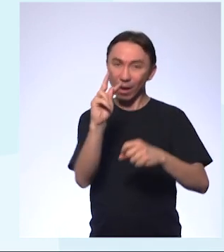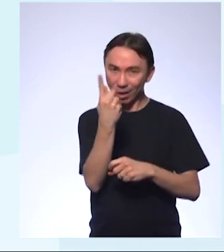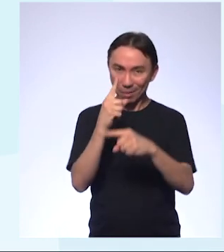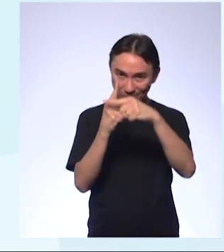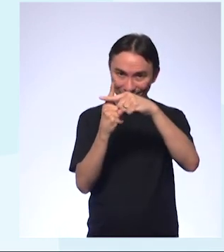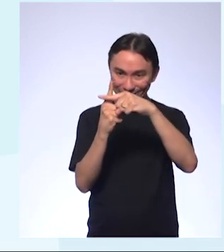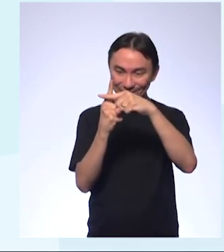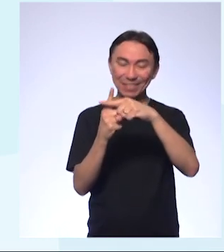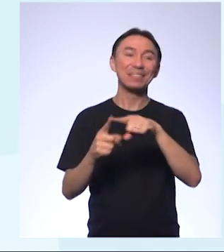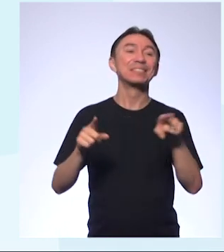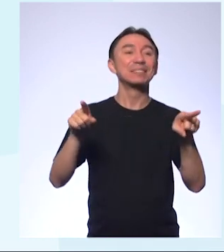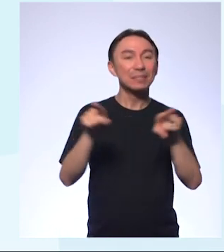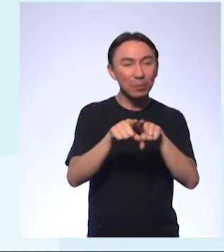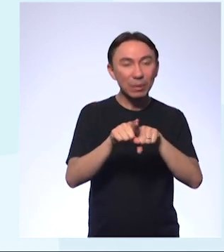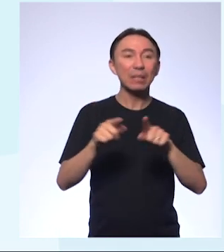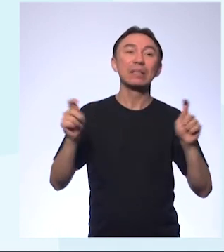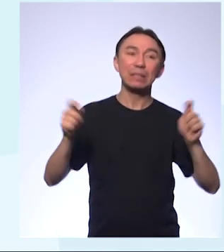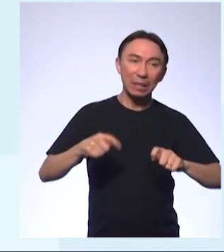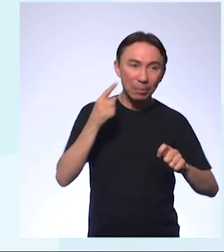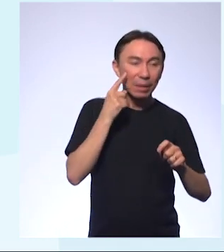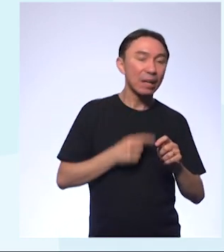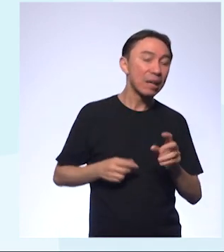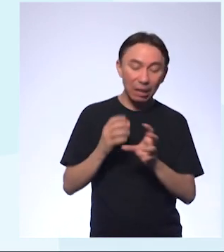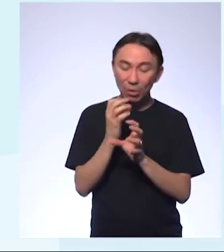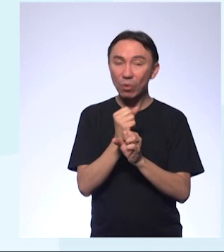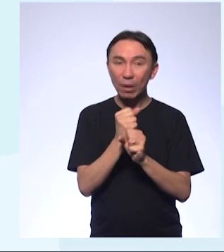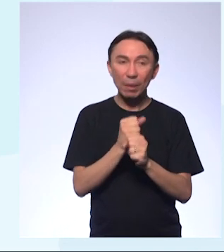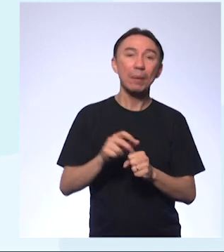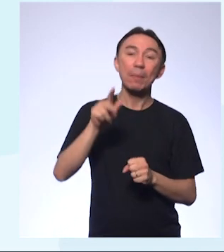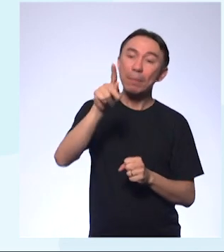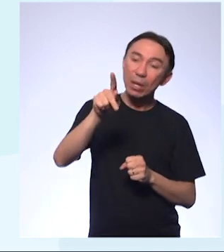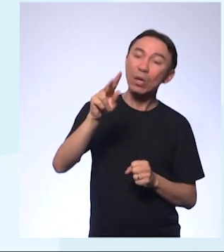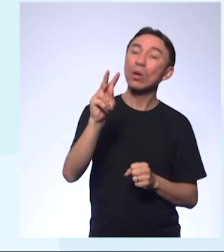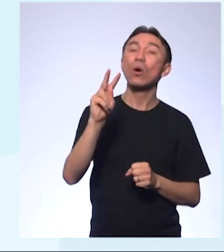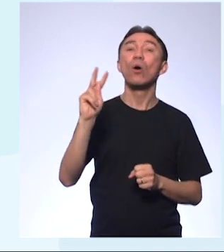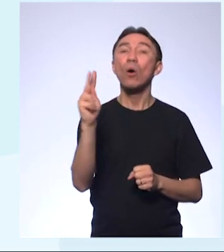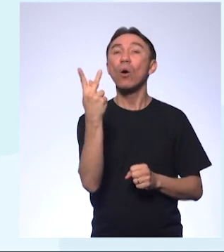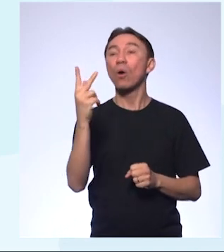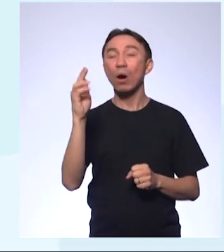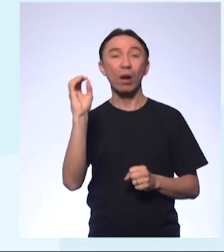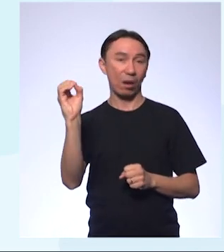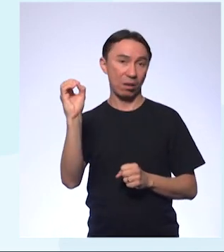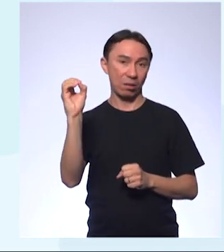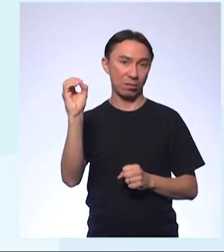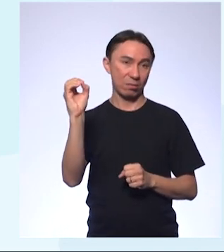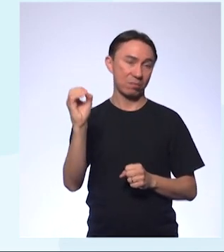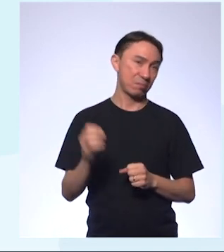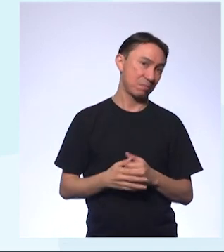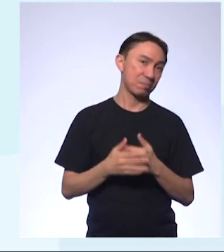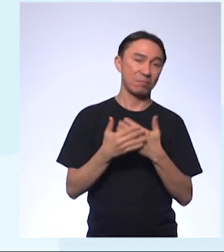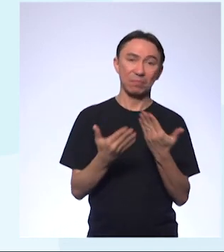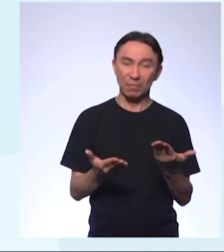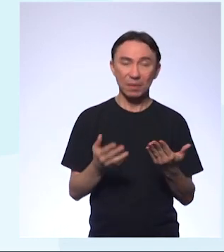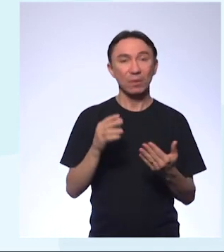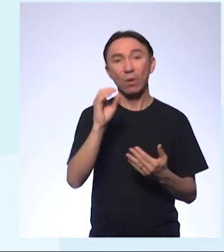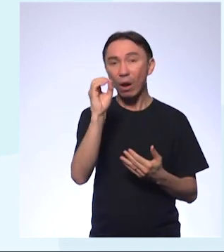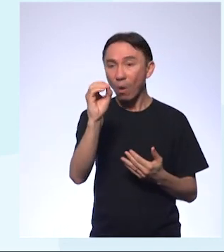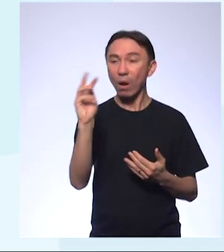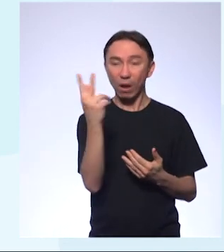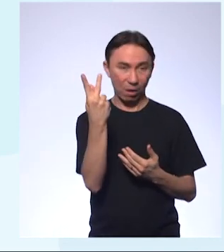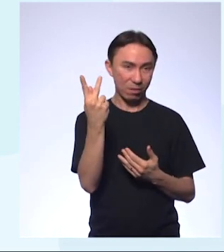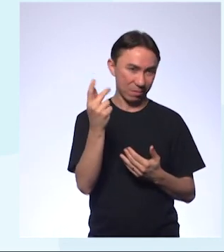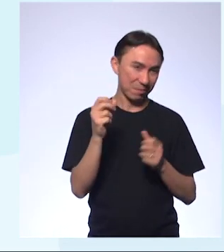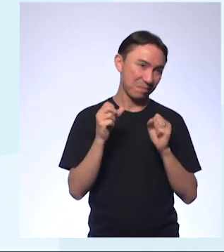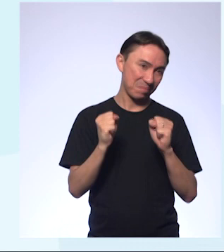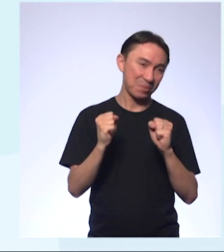calcular o POH, que ele vai nos mostrar a concentração, ele vai estar relacionado com a concentração dos